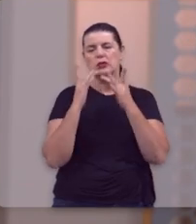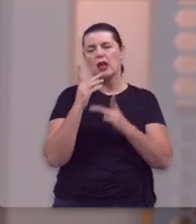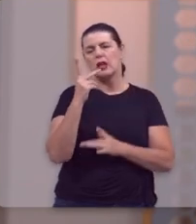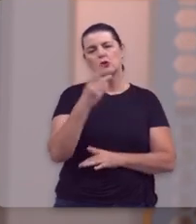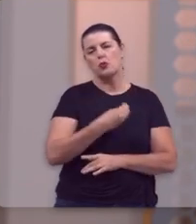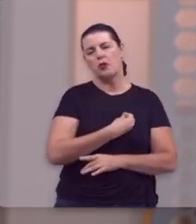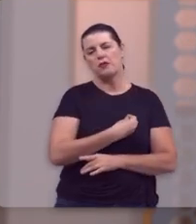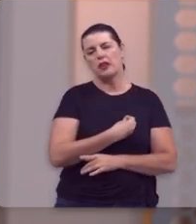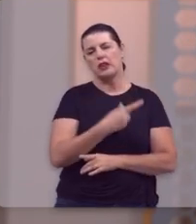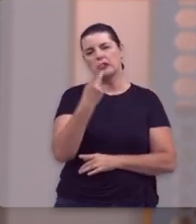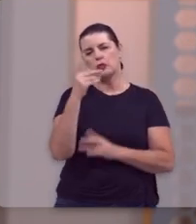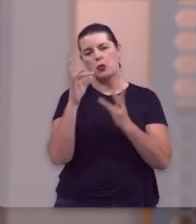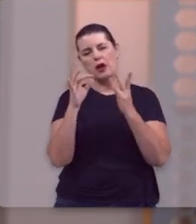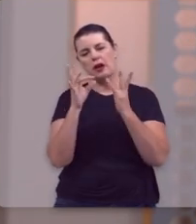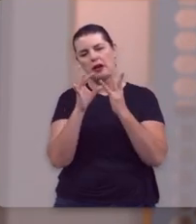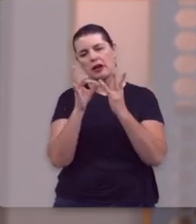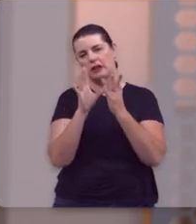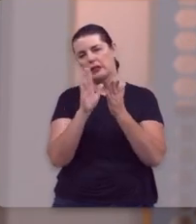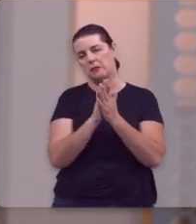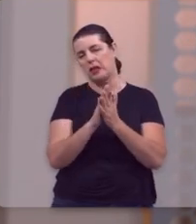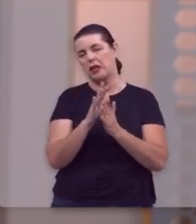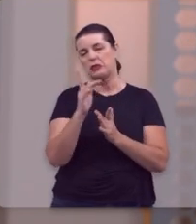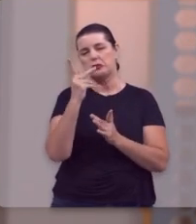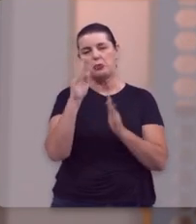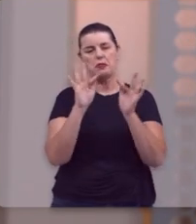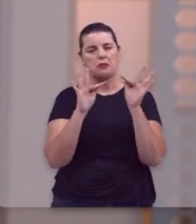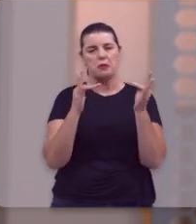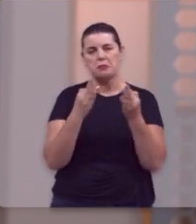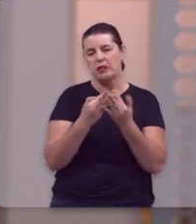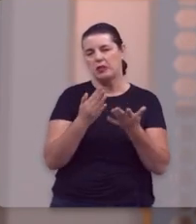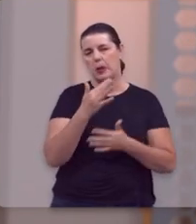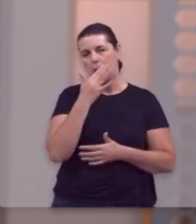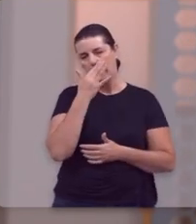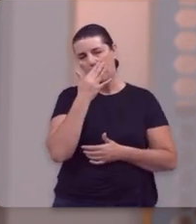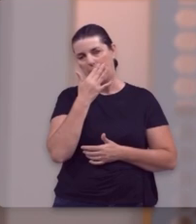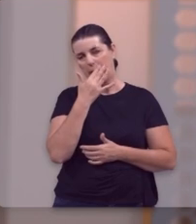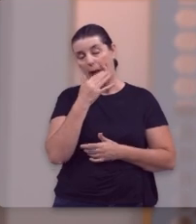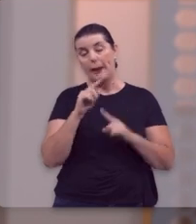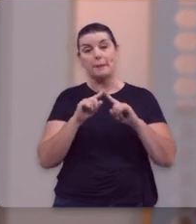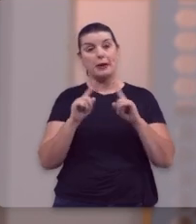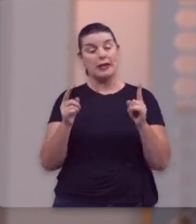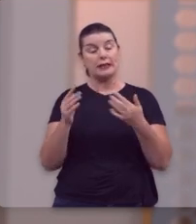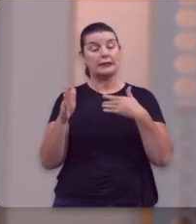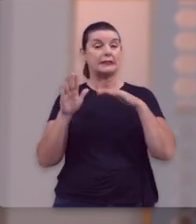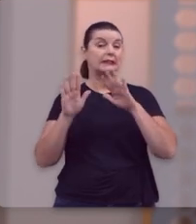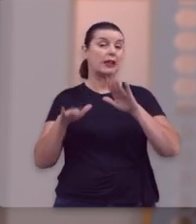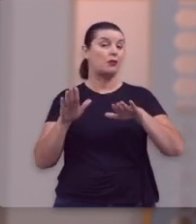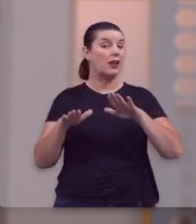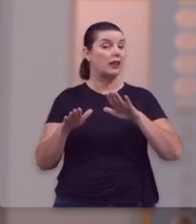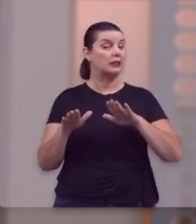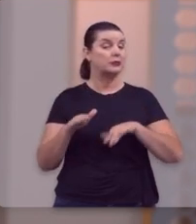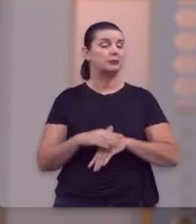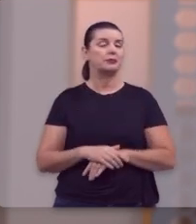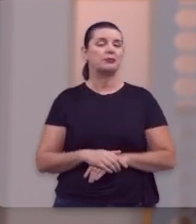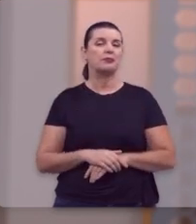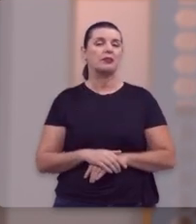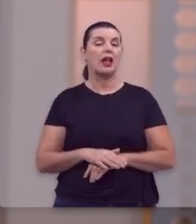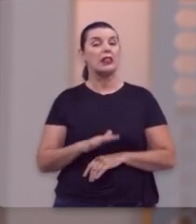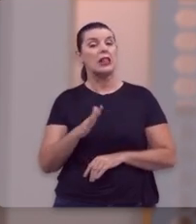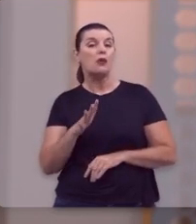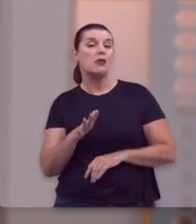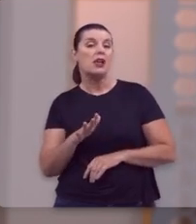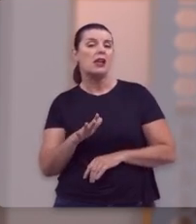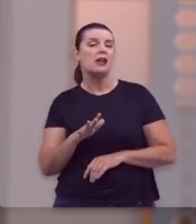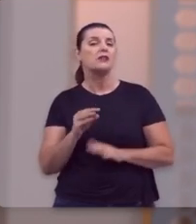Eu não sei como está a sua vida, eu não sei como está a sua casa, sua família, seu casamento, mas talvez